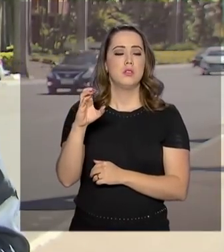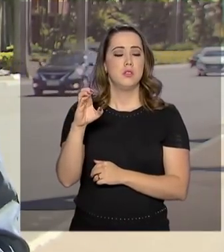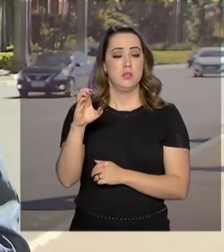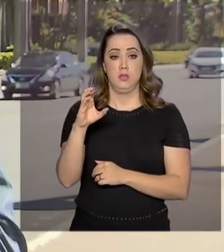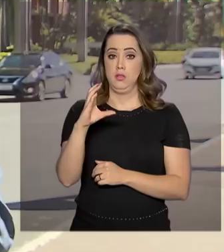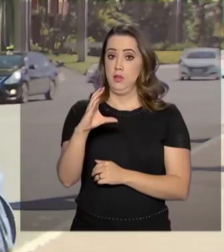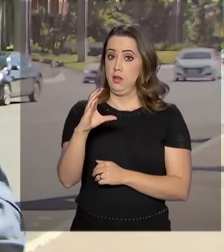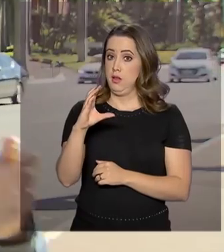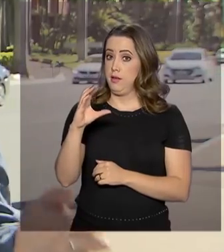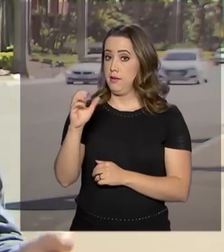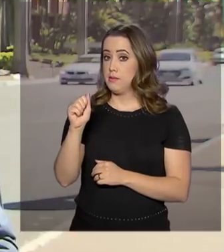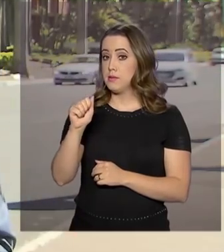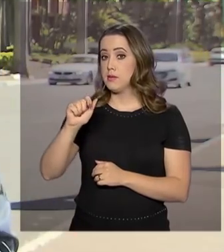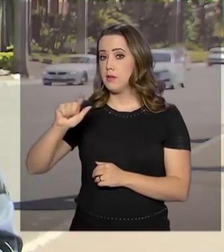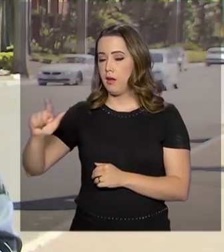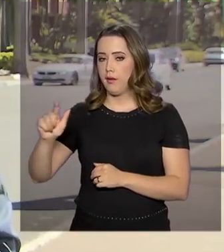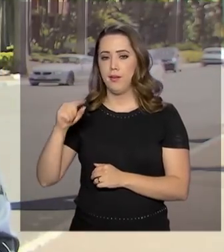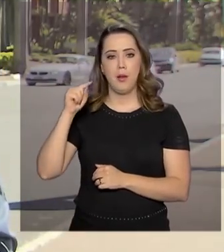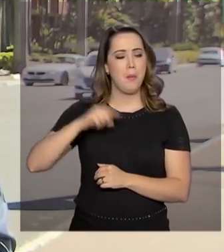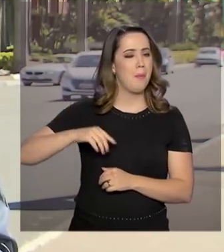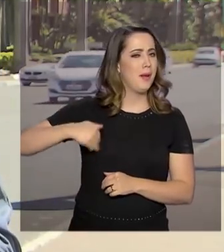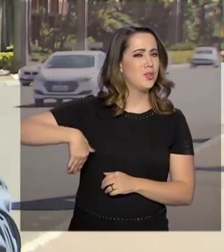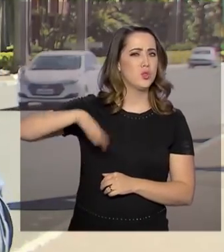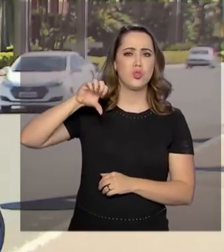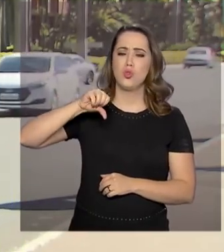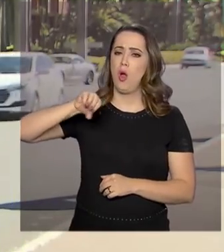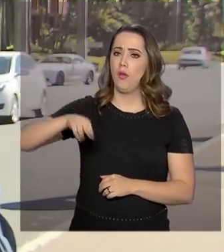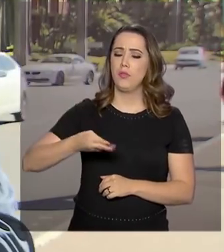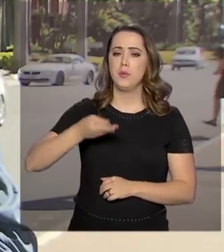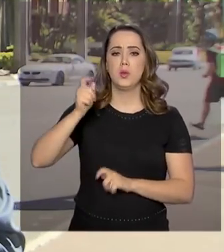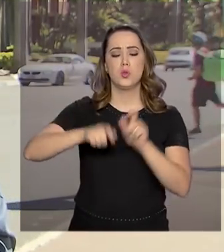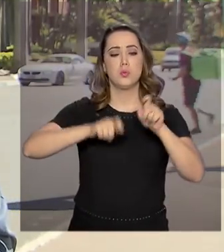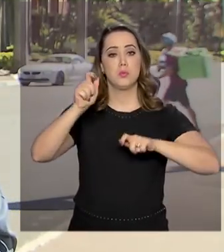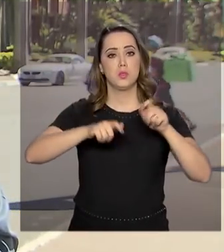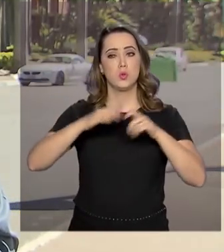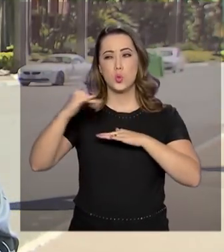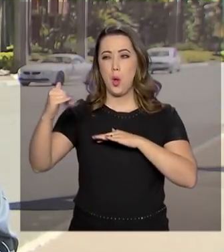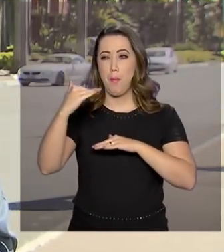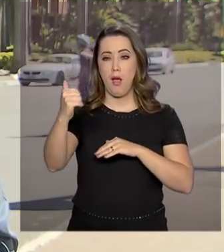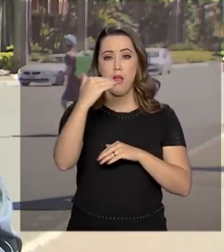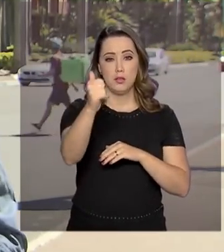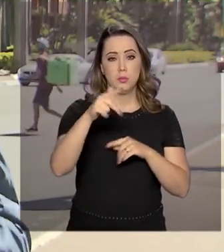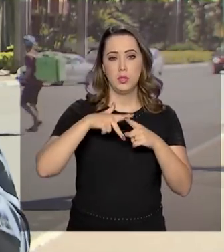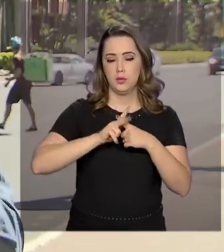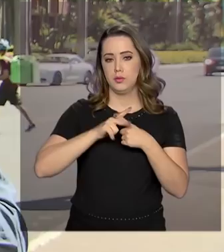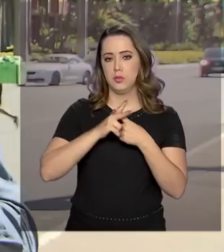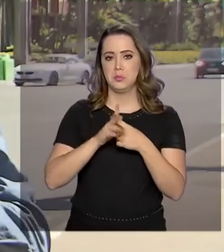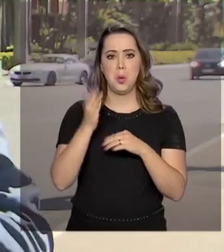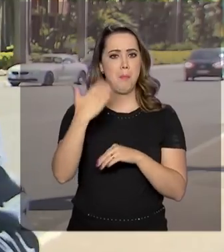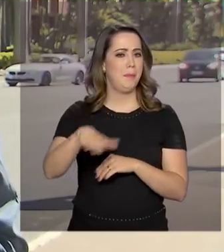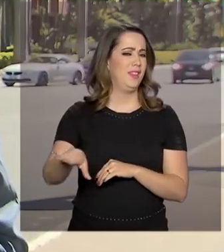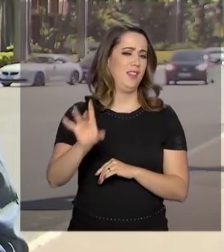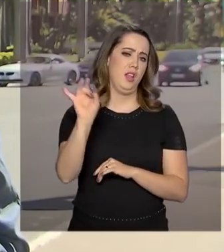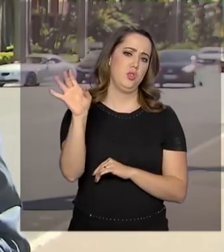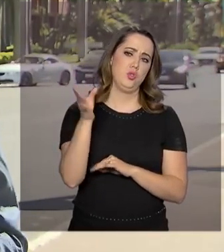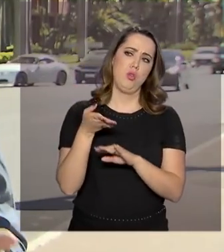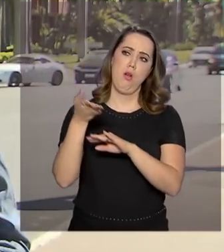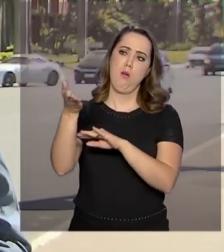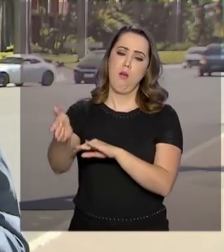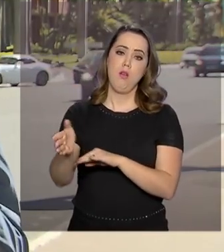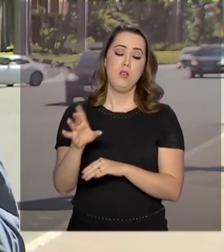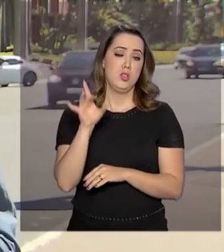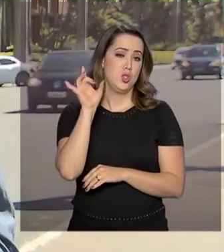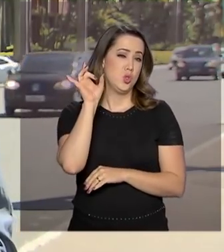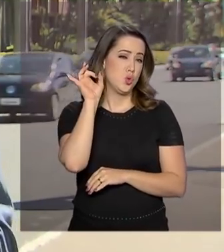automóveis, dos mais de 9 milhões de consumidores chamados para reparos em seu veículo, menos da metade, ou